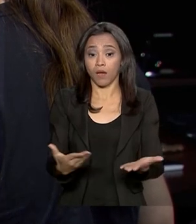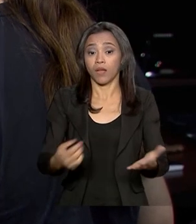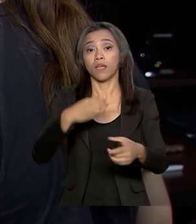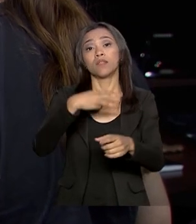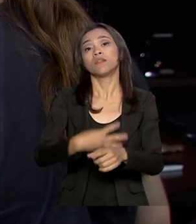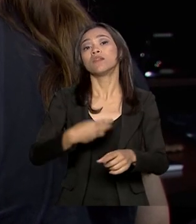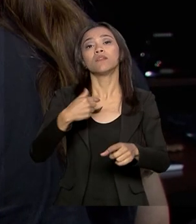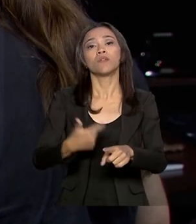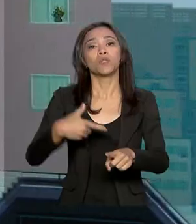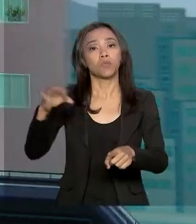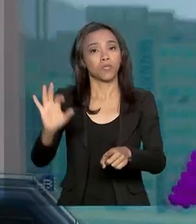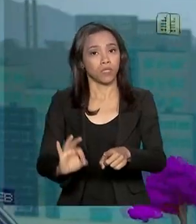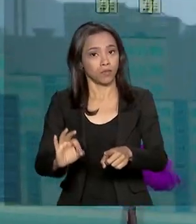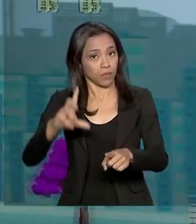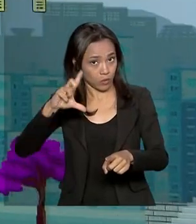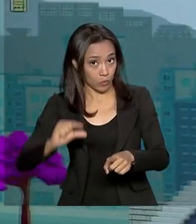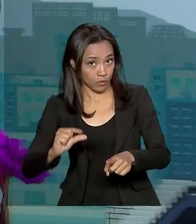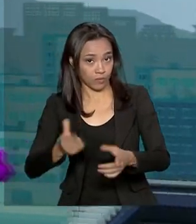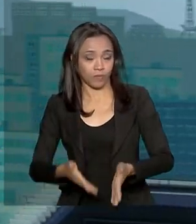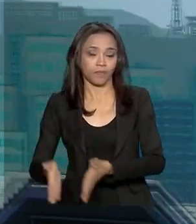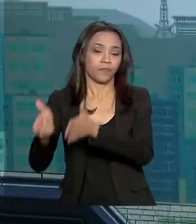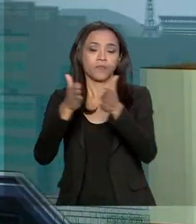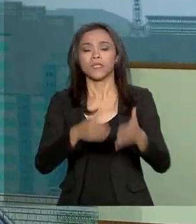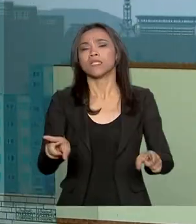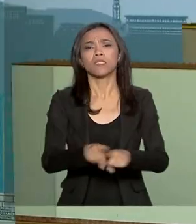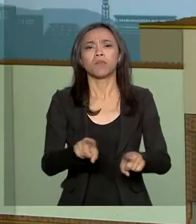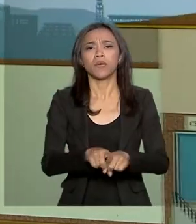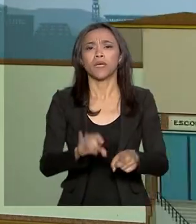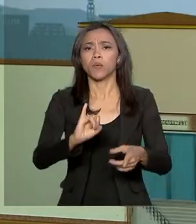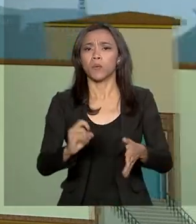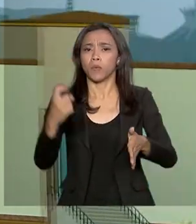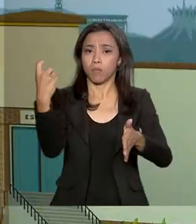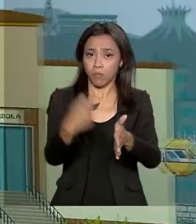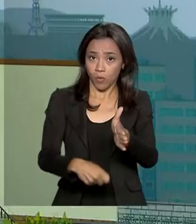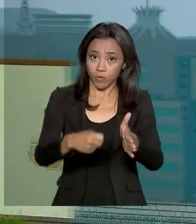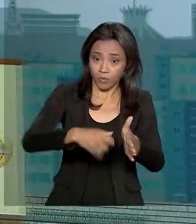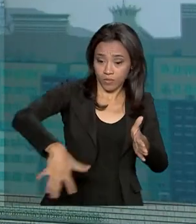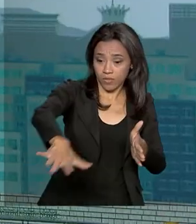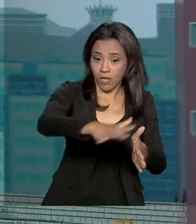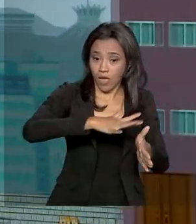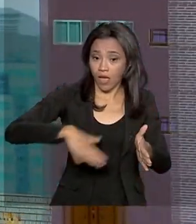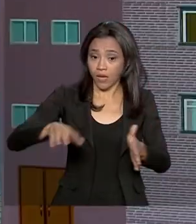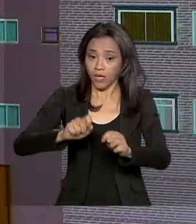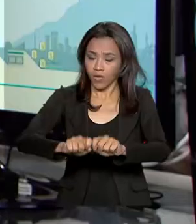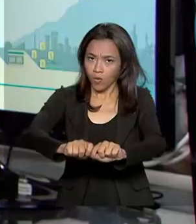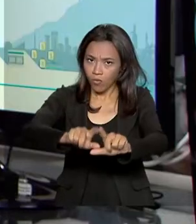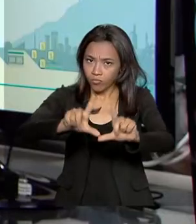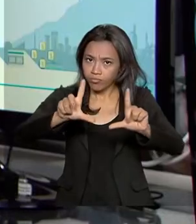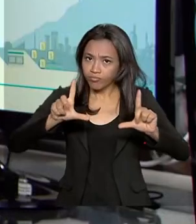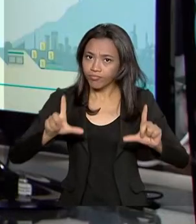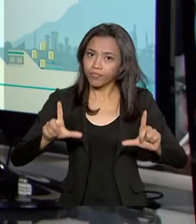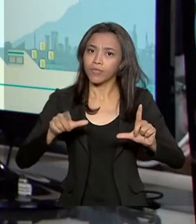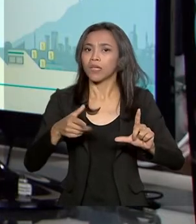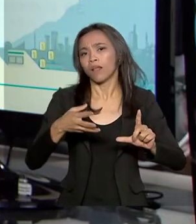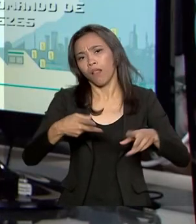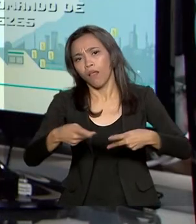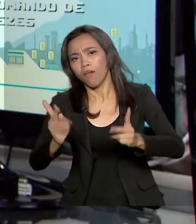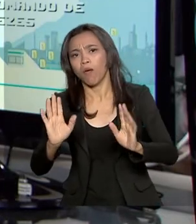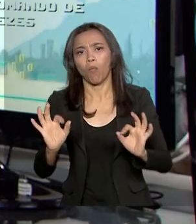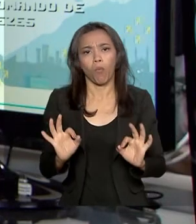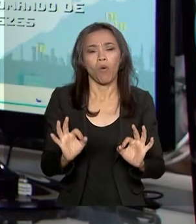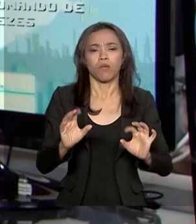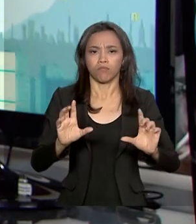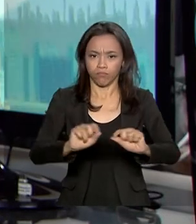32%. Também foi reduzida a carga tributária de videogames com tela incorporada, portáteis ou não.